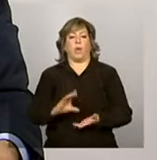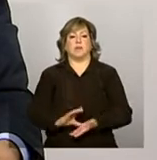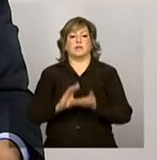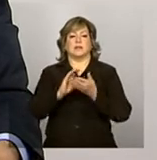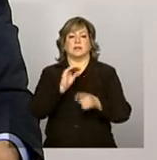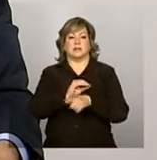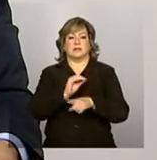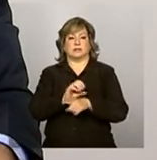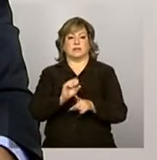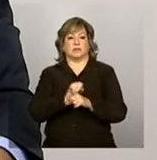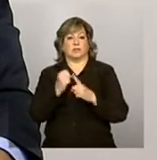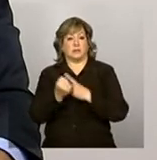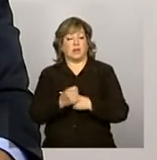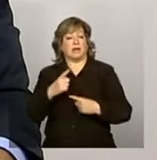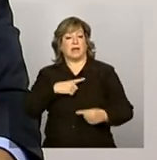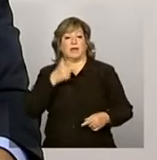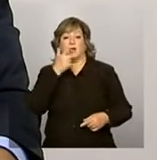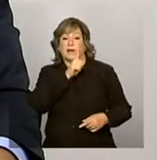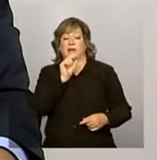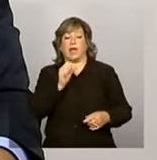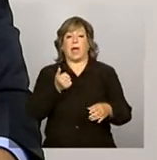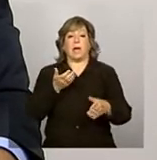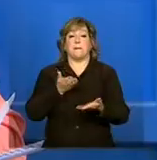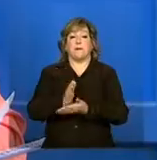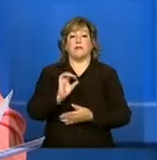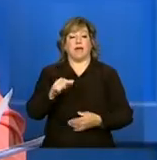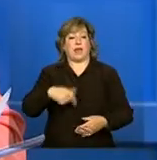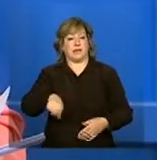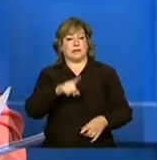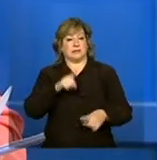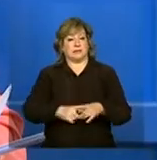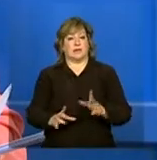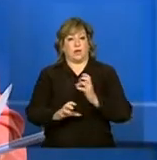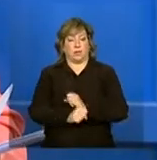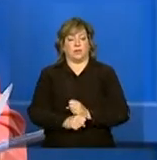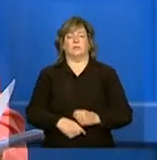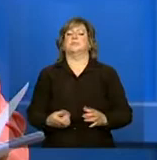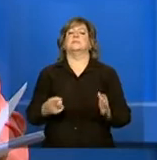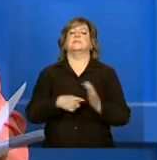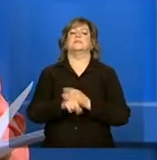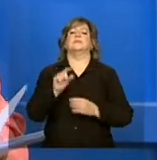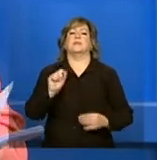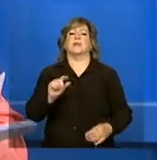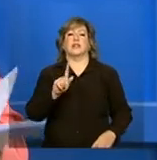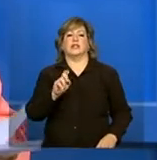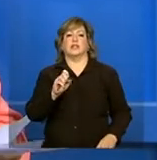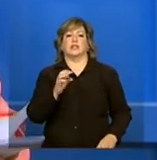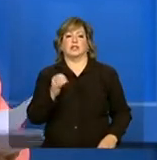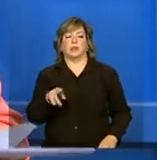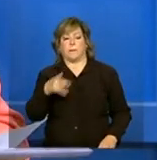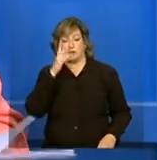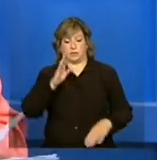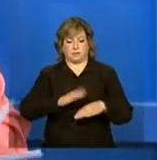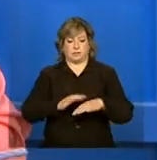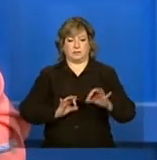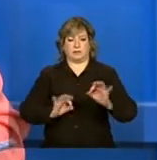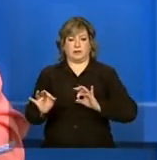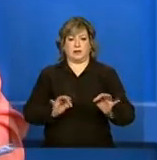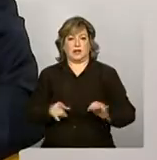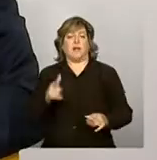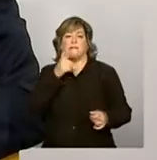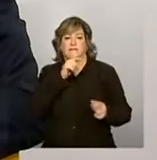estão aprovando integralmente essas contas. E qual o papel do gestor? O que ele deve levar em conta para alcançar um bom EGD?